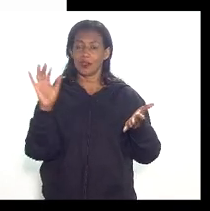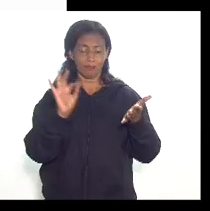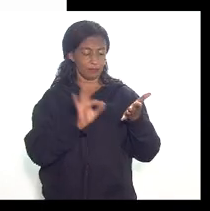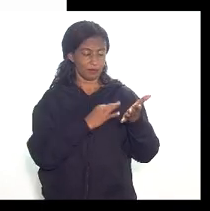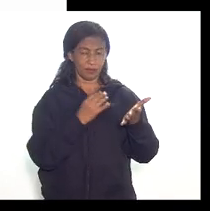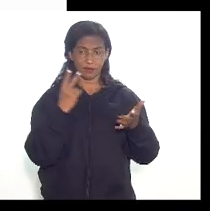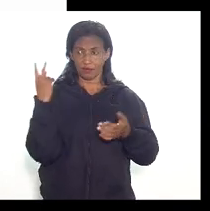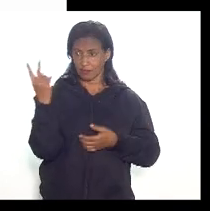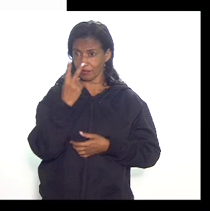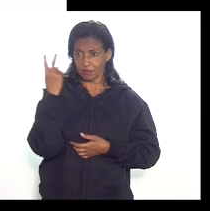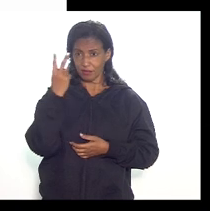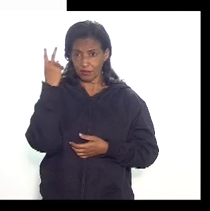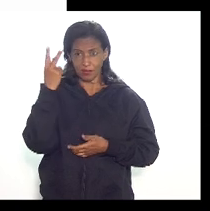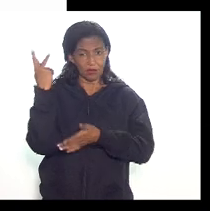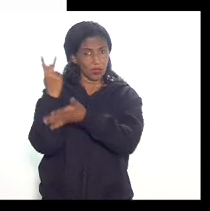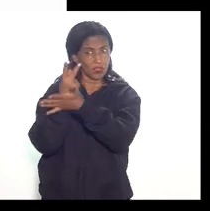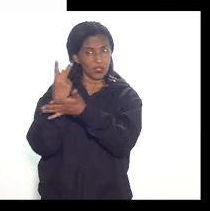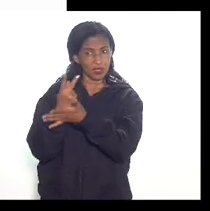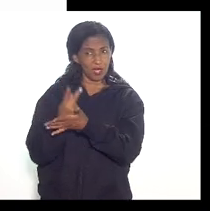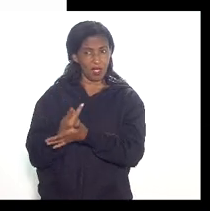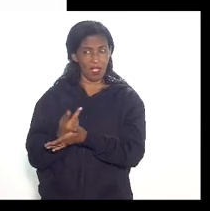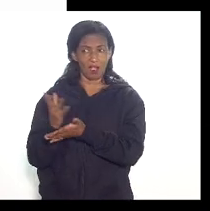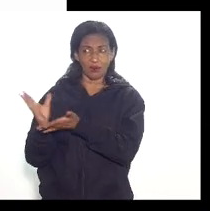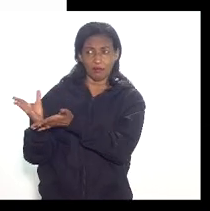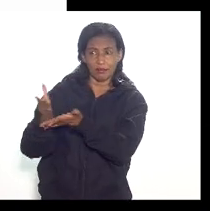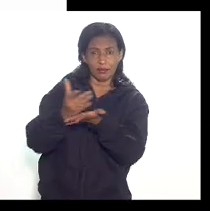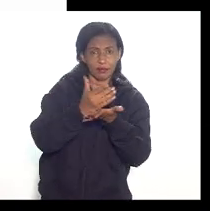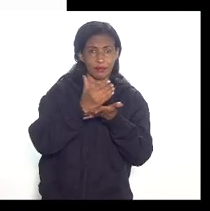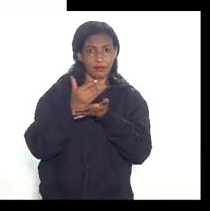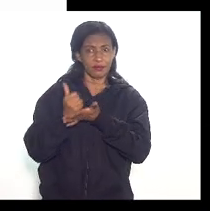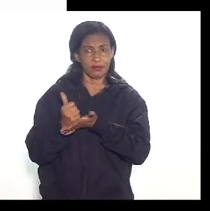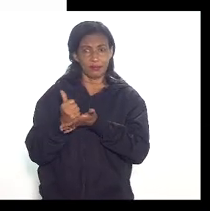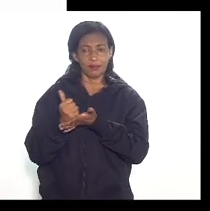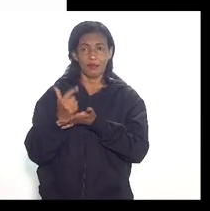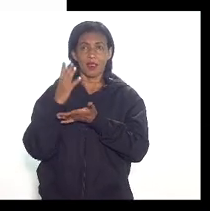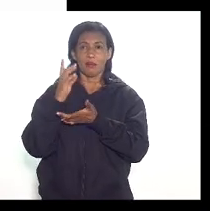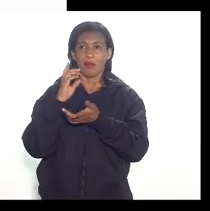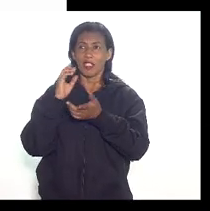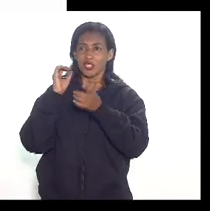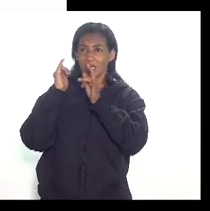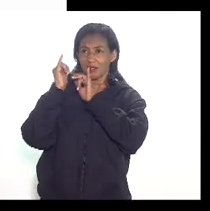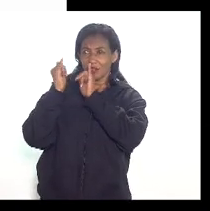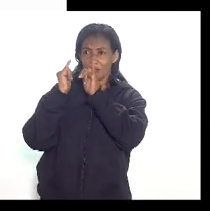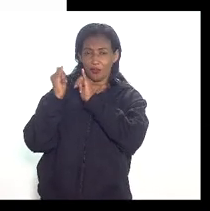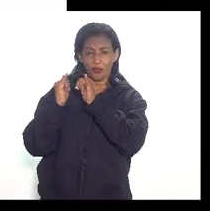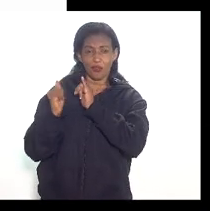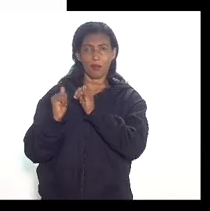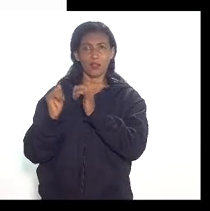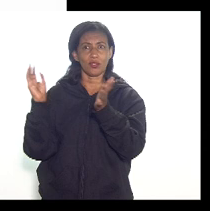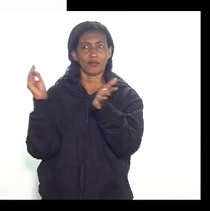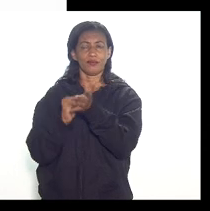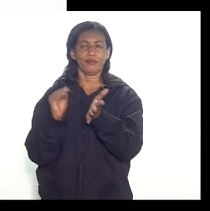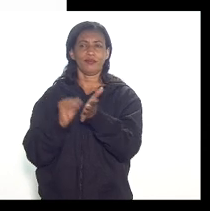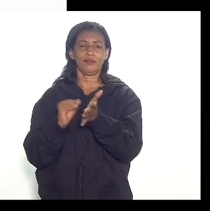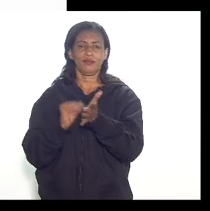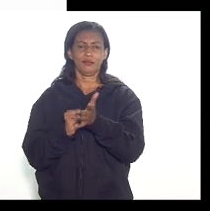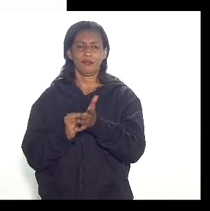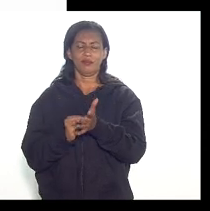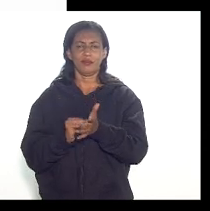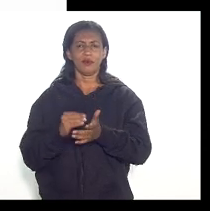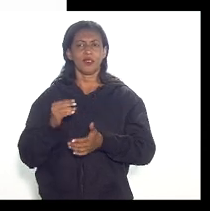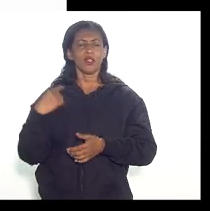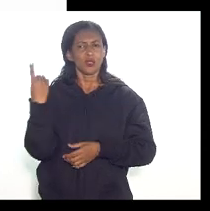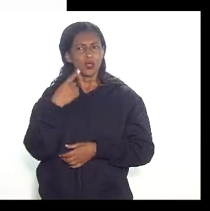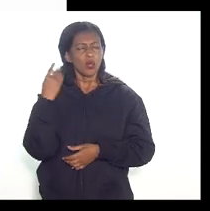valor pode estar casando da participação especial a recolher mas entre as rúbricas de dedução está havendo mutações e a gente também quer saber